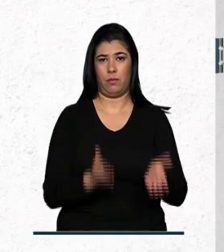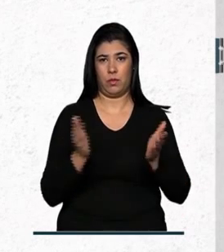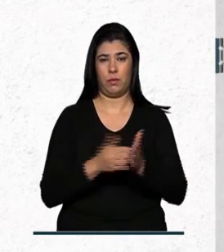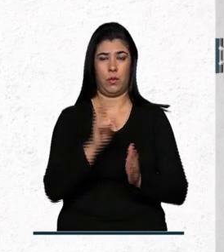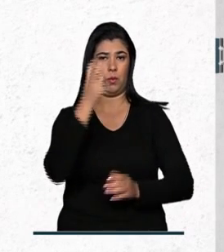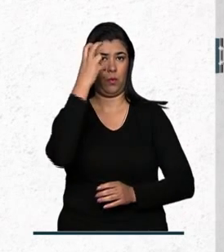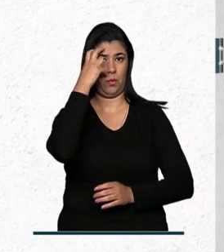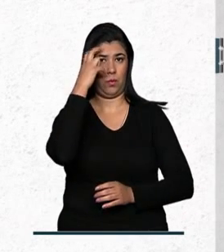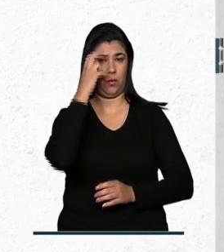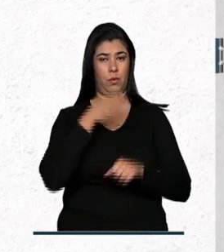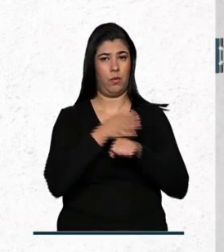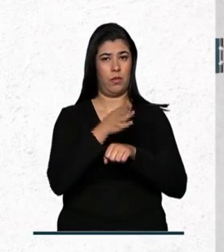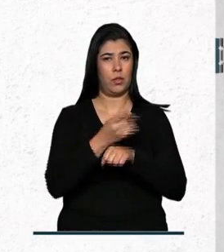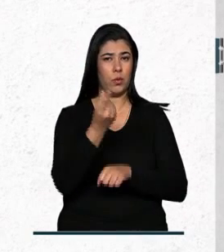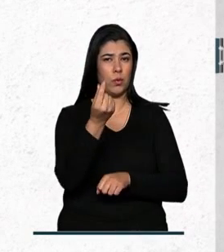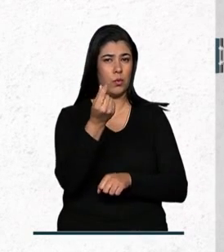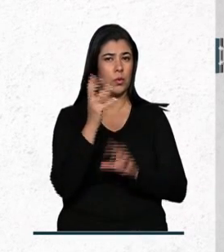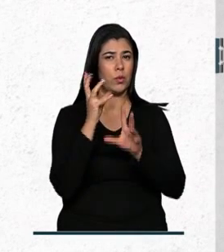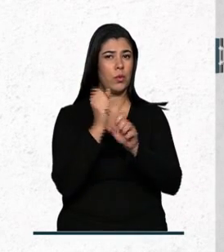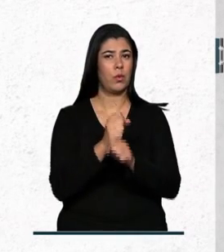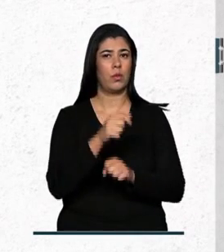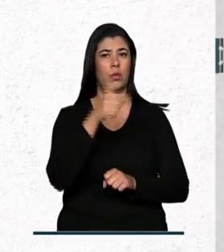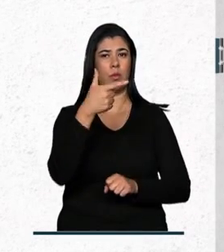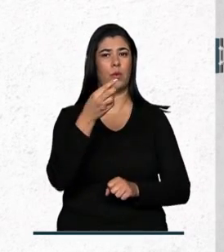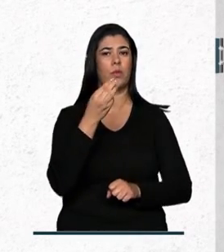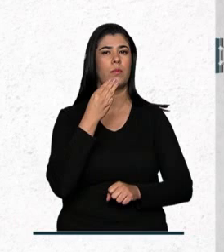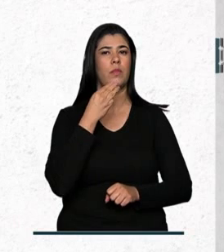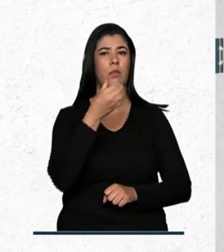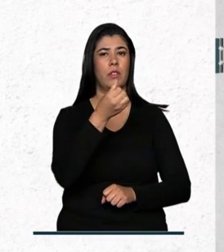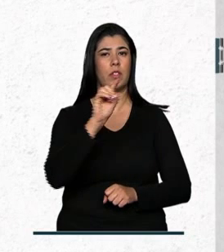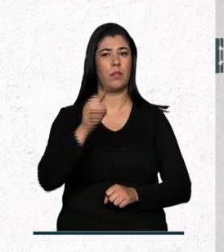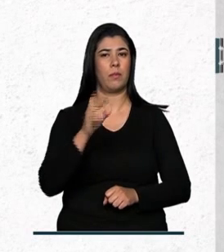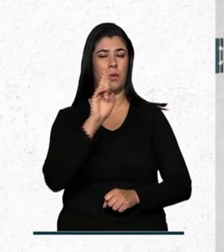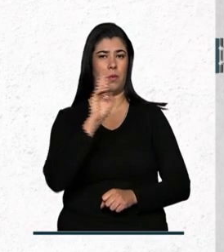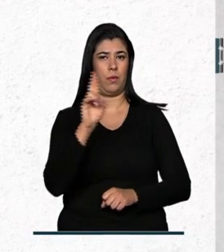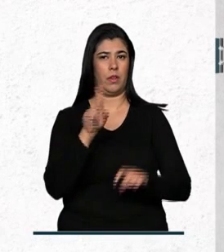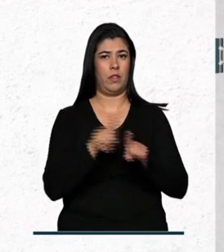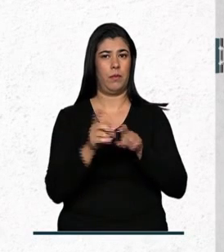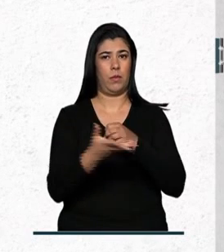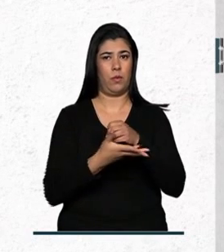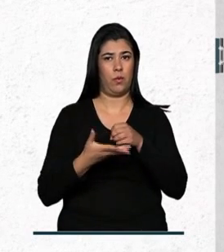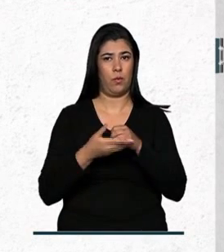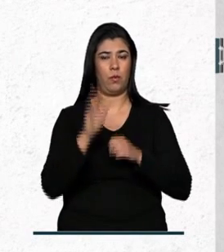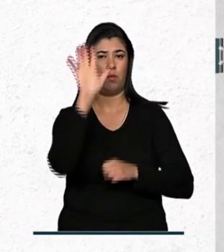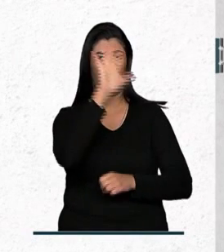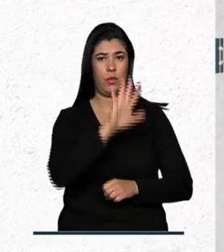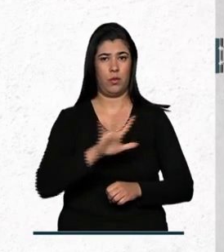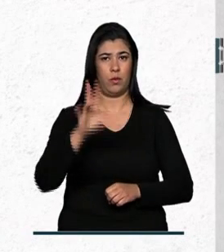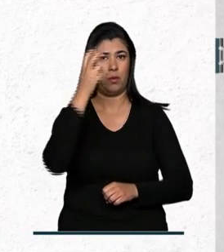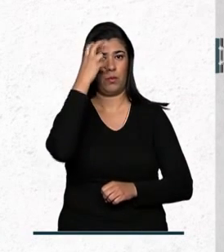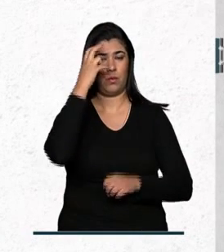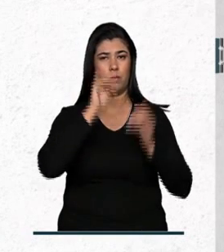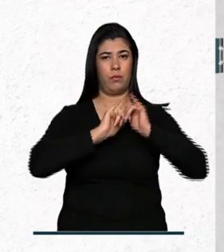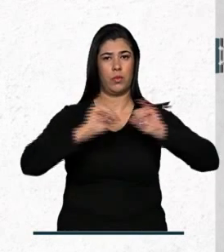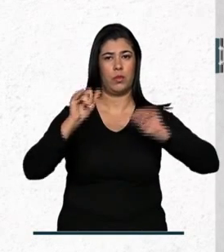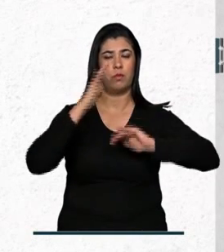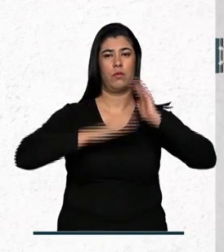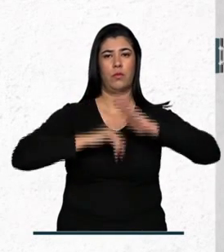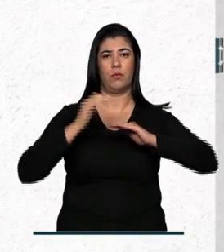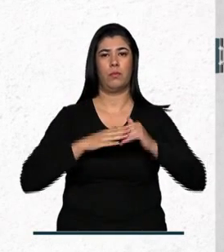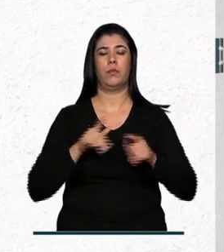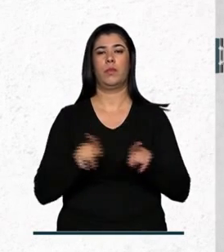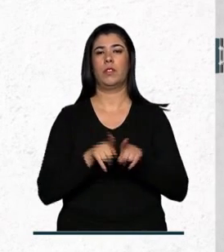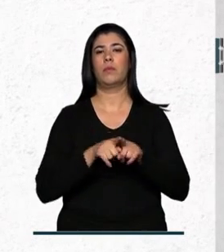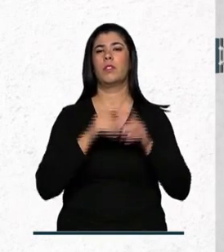Incentivo à Cultura vai investir um total de R$ 2,6 milhões do Fundo Nacional de Cultura na difusão artística.